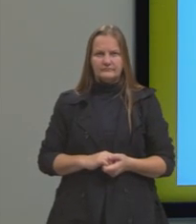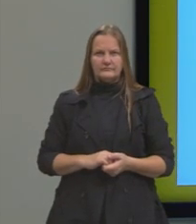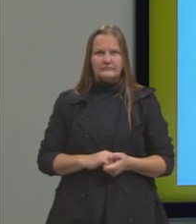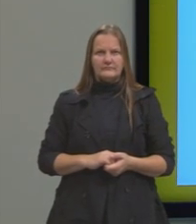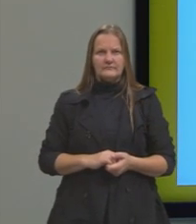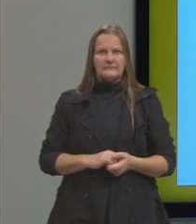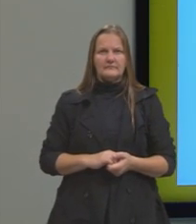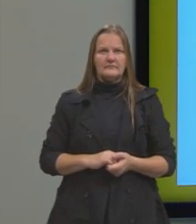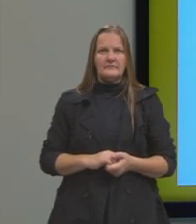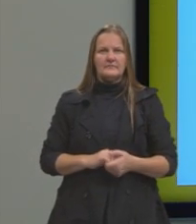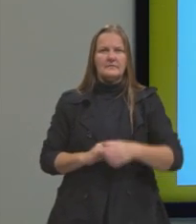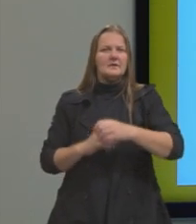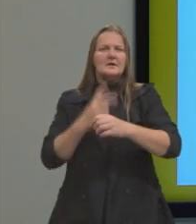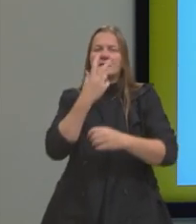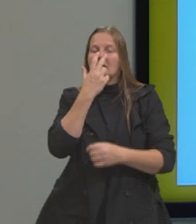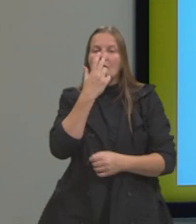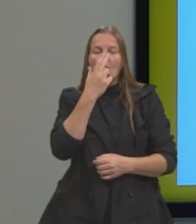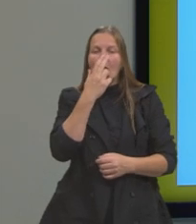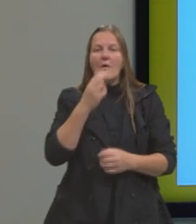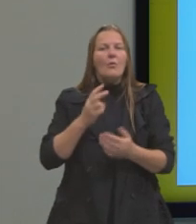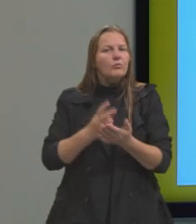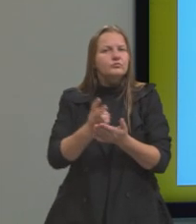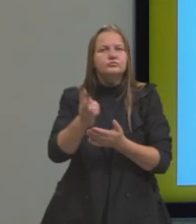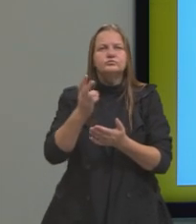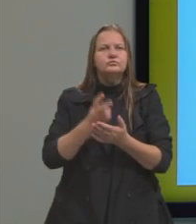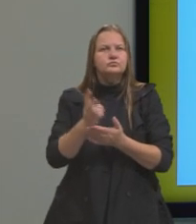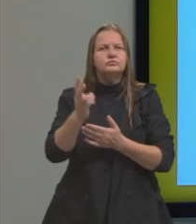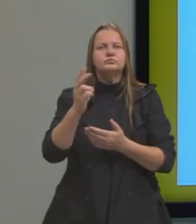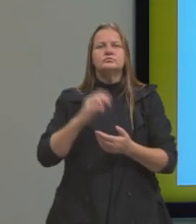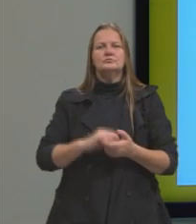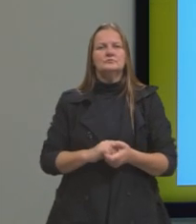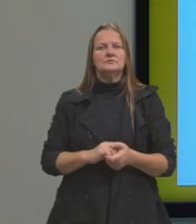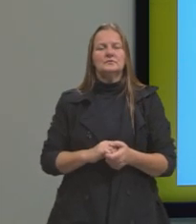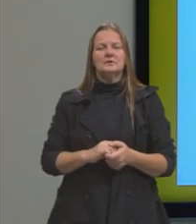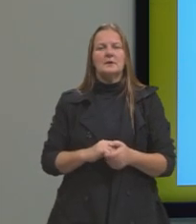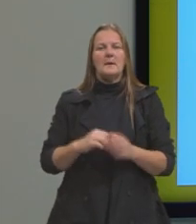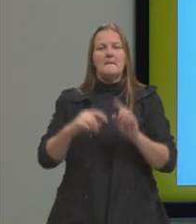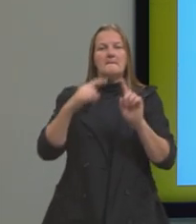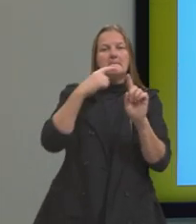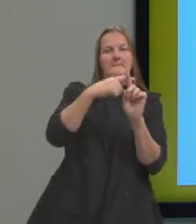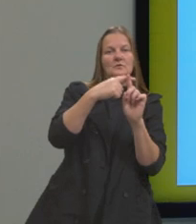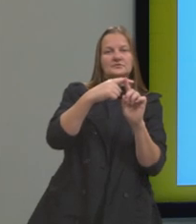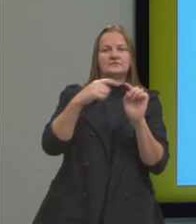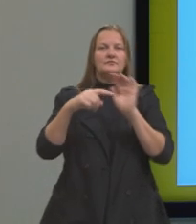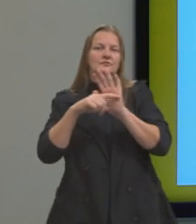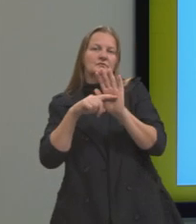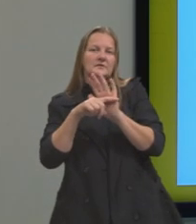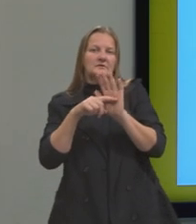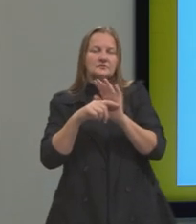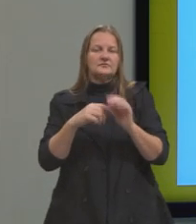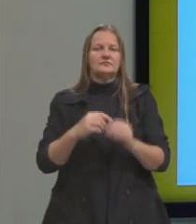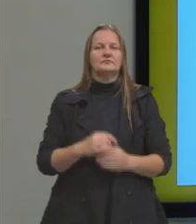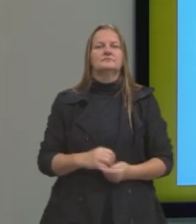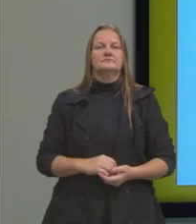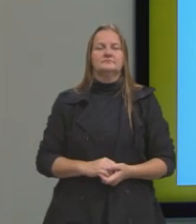nós intuitivamente sabemos que continua, caso a gente precise trabalhar com números, então, menores do que menos cinco.